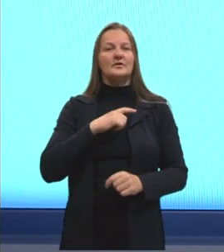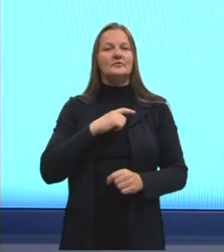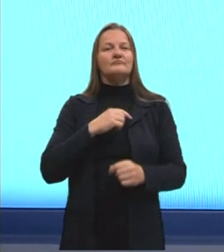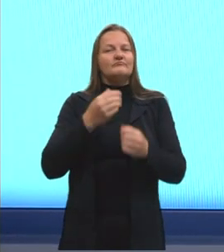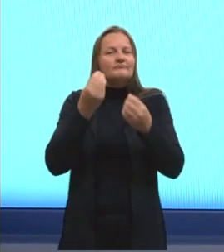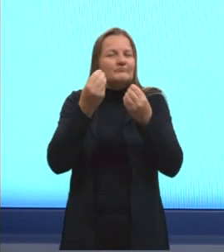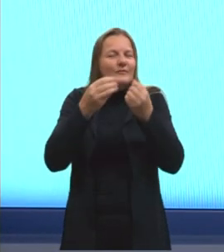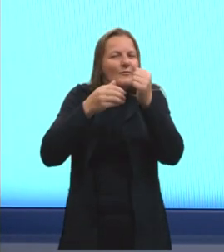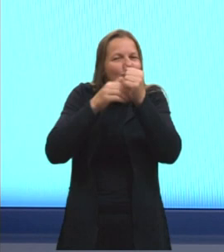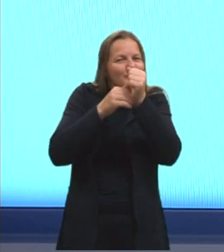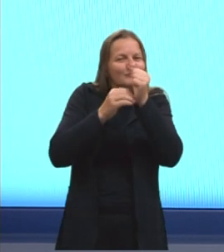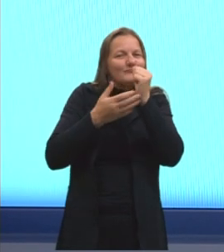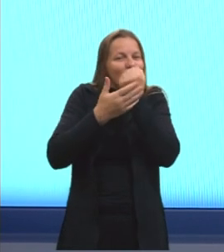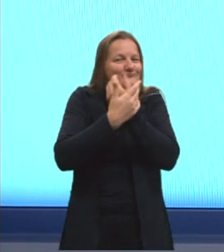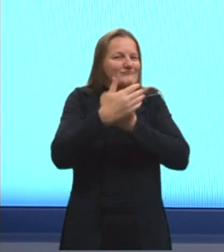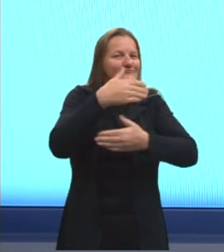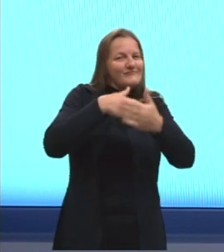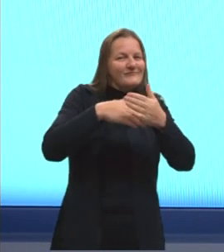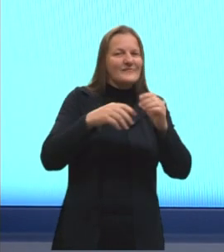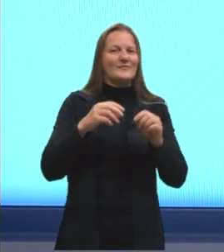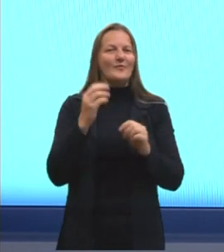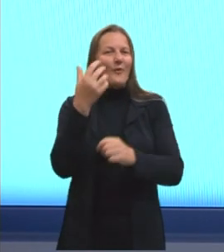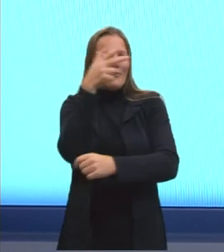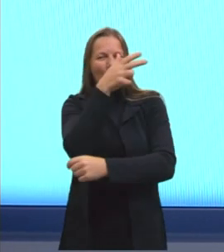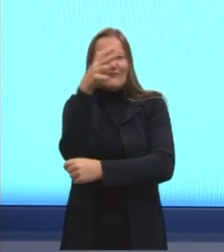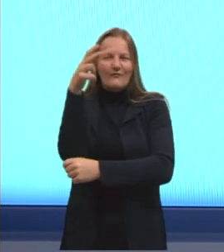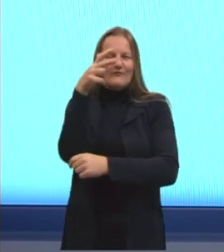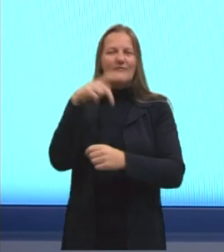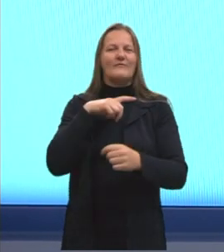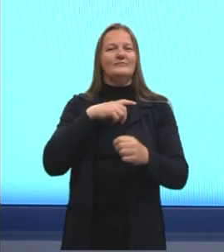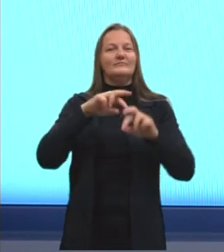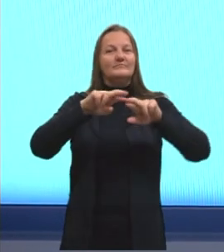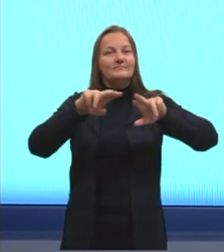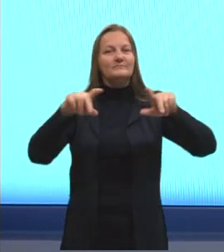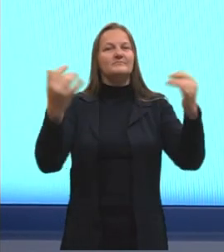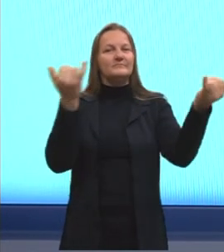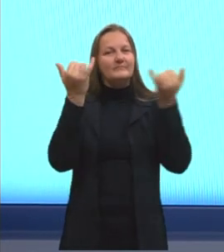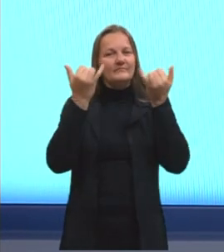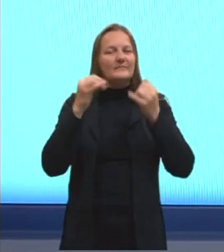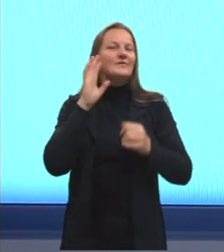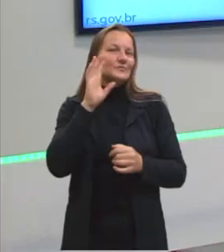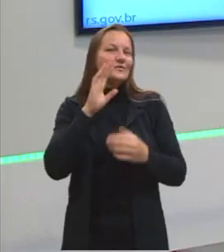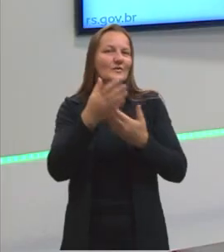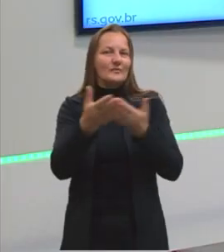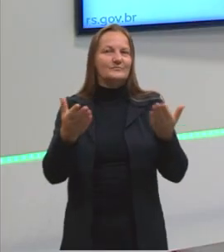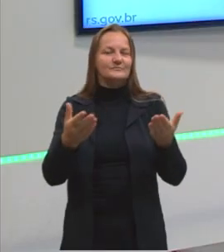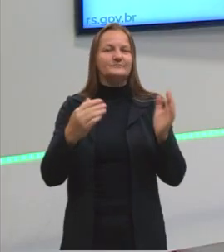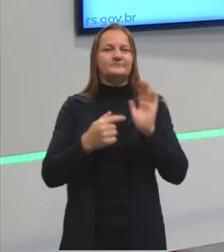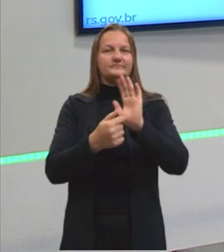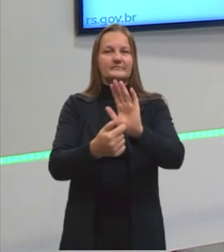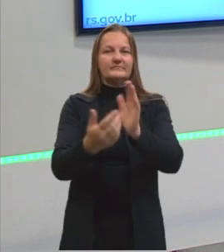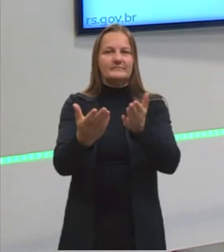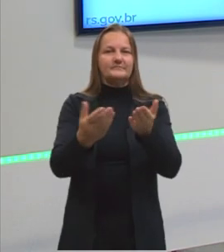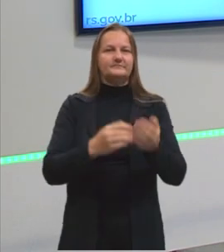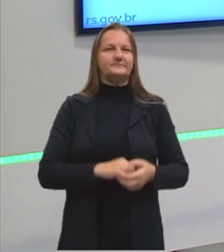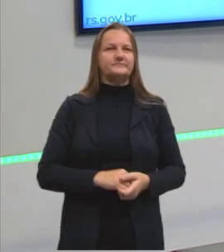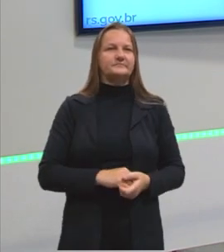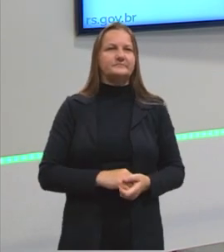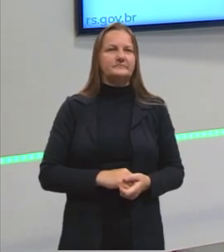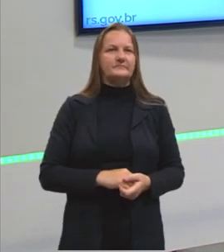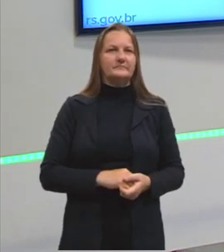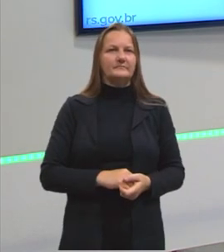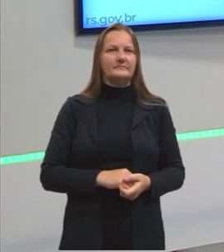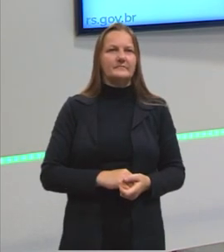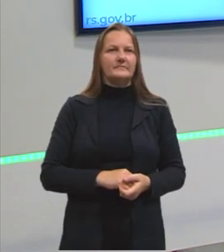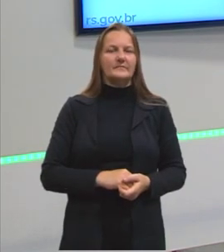bastidores aqui das nossas aulas e vocês têm acesso aí a um monte de informação bacana que a gente vai trazer para vocês. Então,